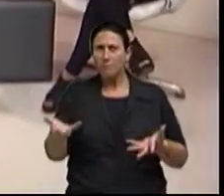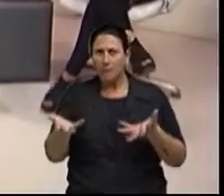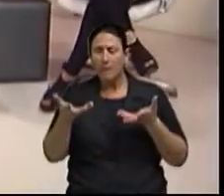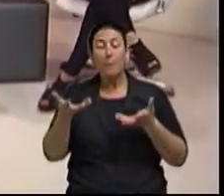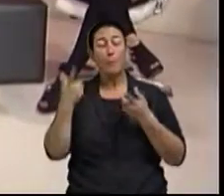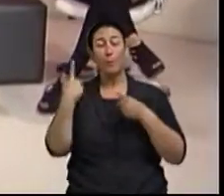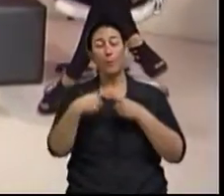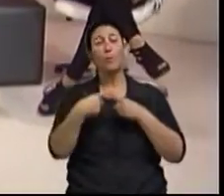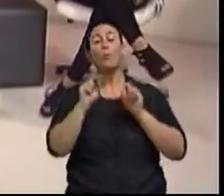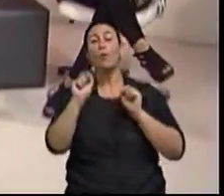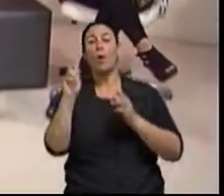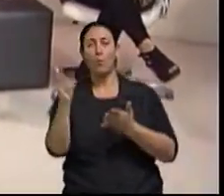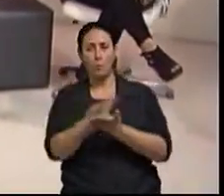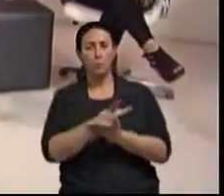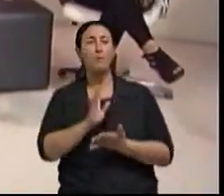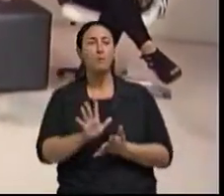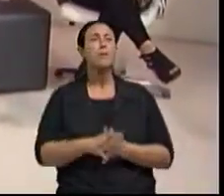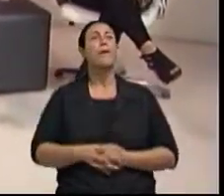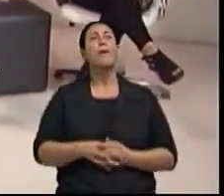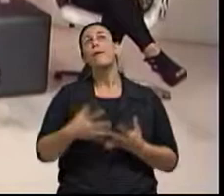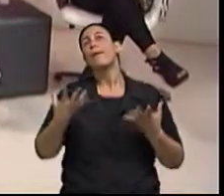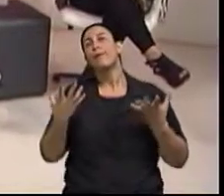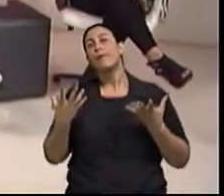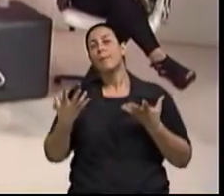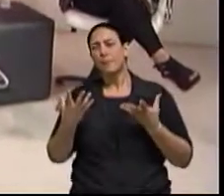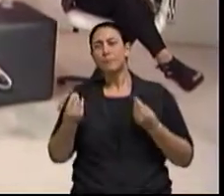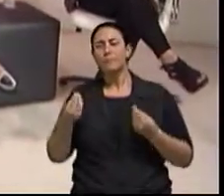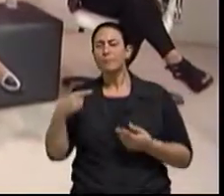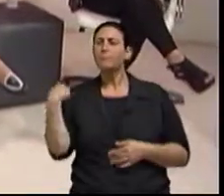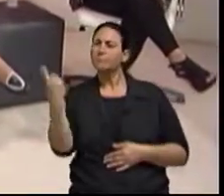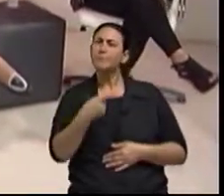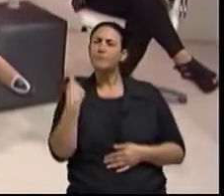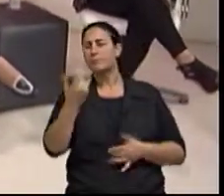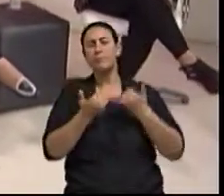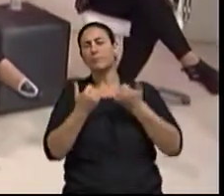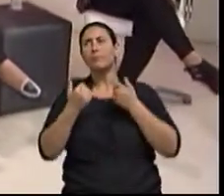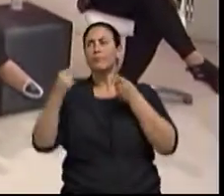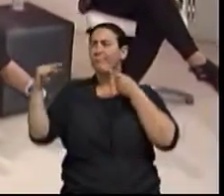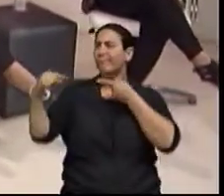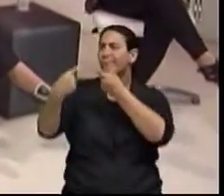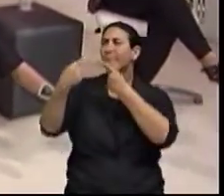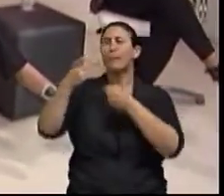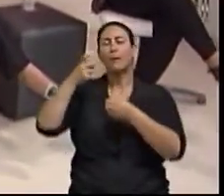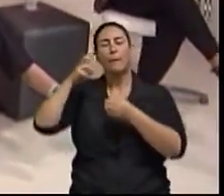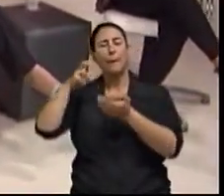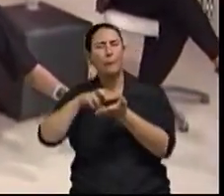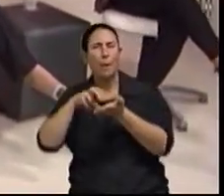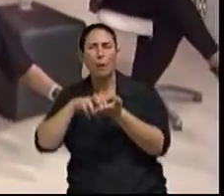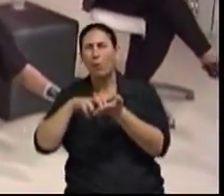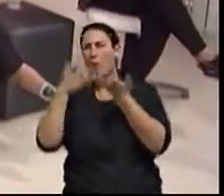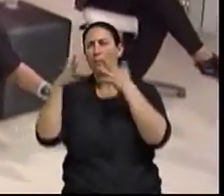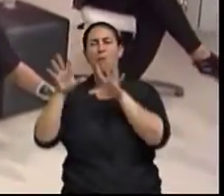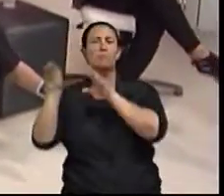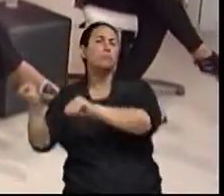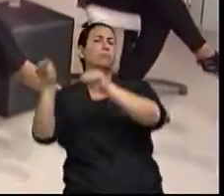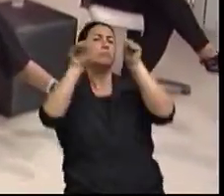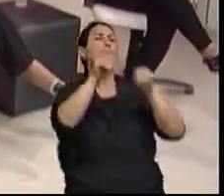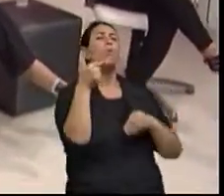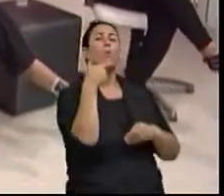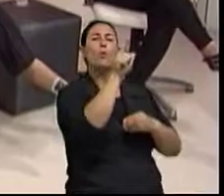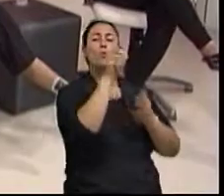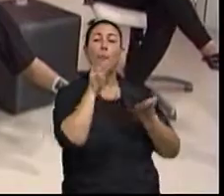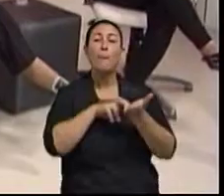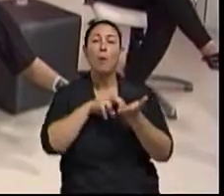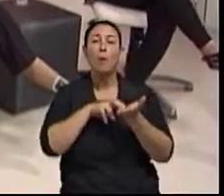Porque até então, às vezes, quando ele se desincompatibiliza com um gerente, com um banco, ele busca outro branco, mas sempre com os